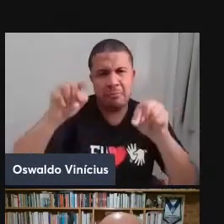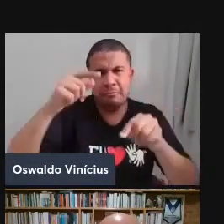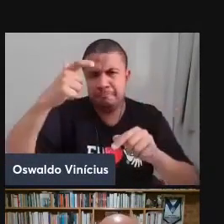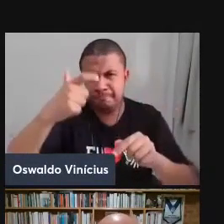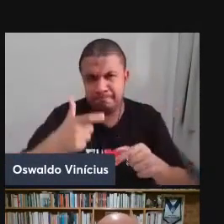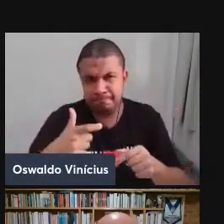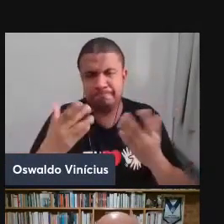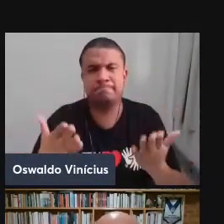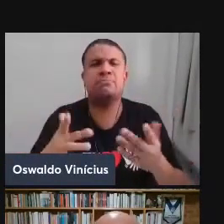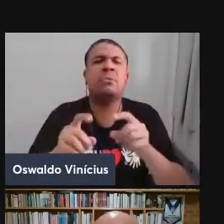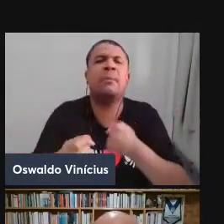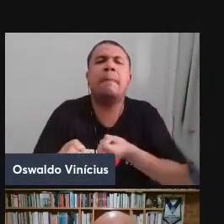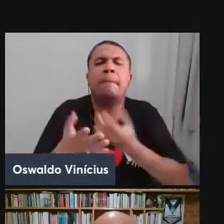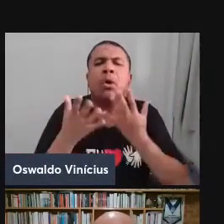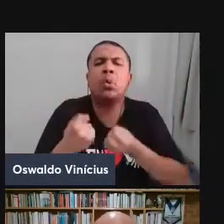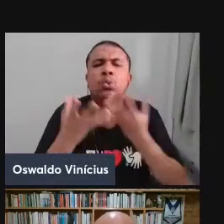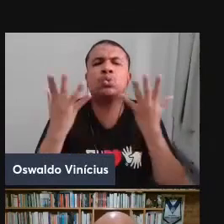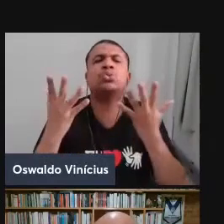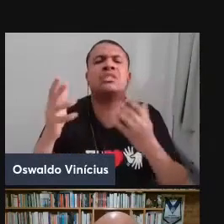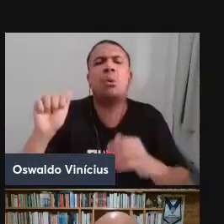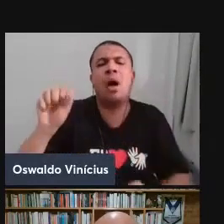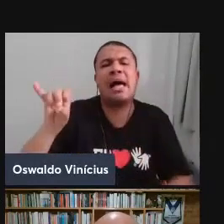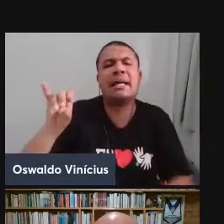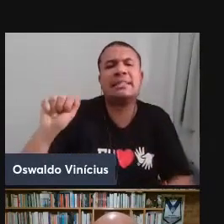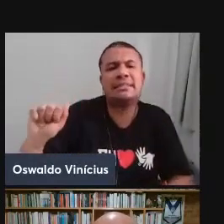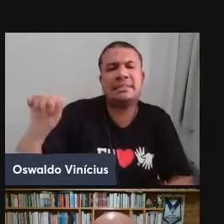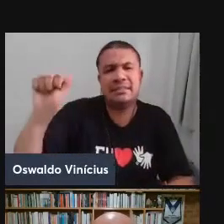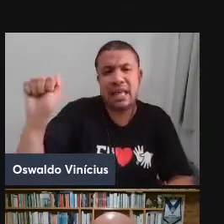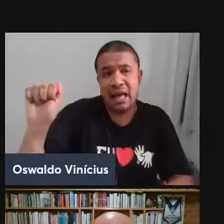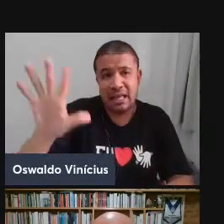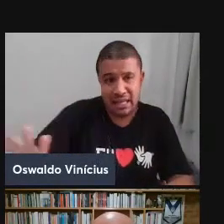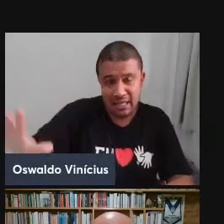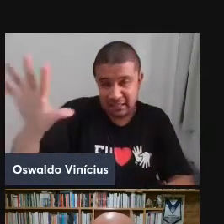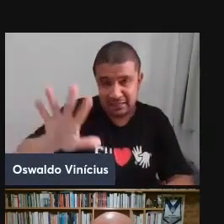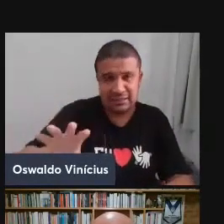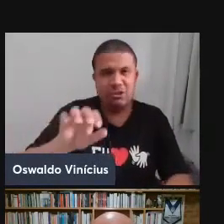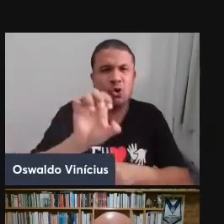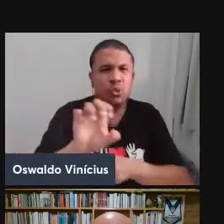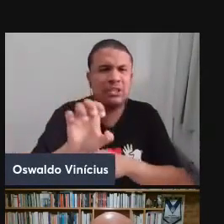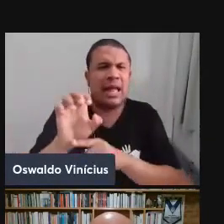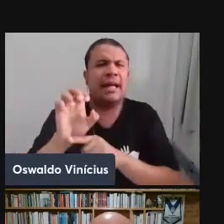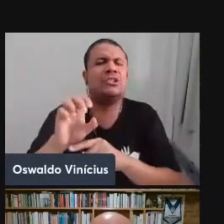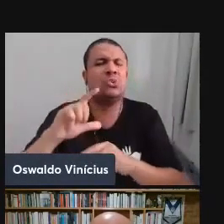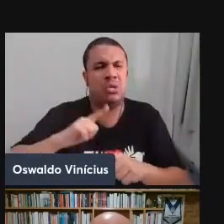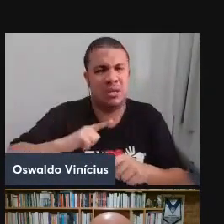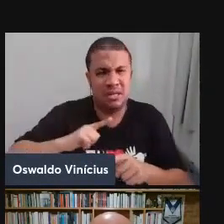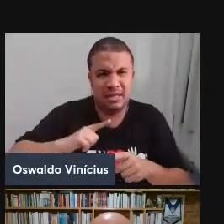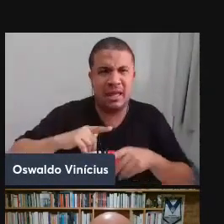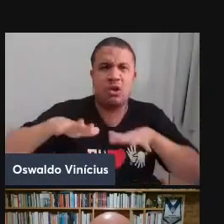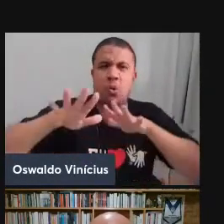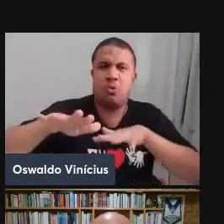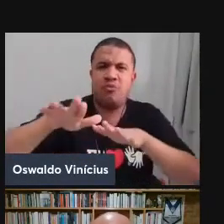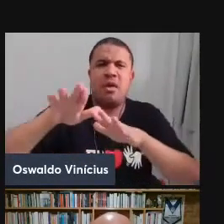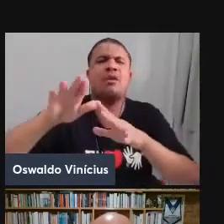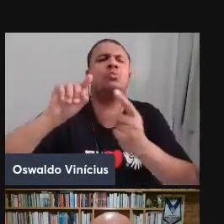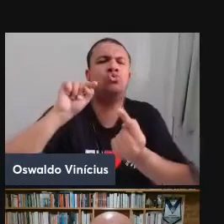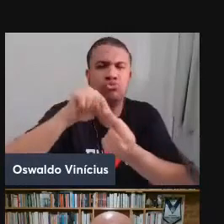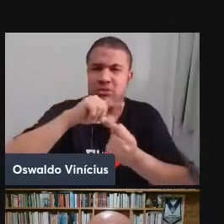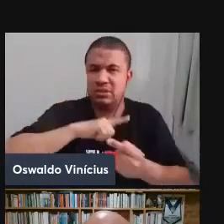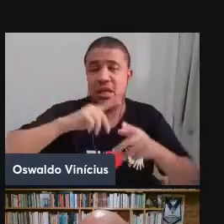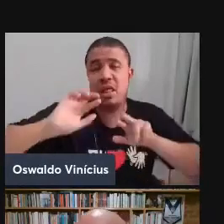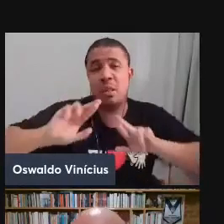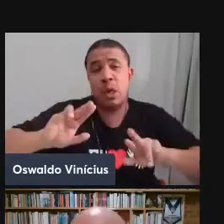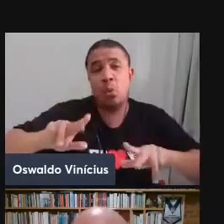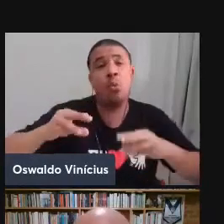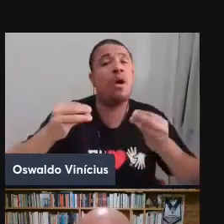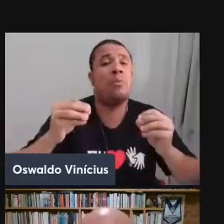A produção dita asiática, com o Estado que a exprime ou que constitui o seu movimento objetivo, não é uma